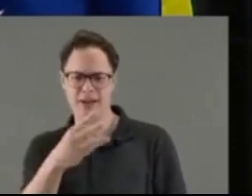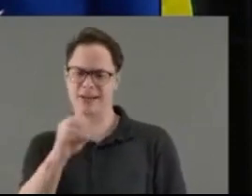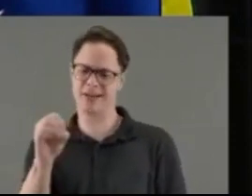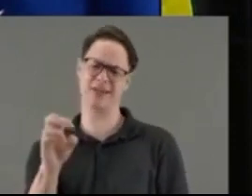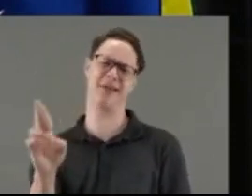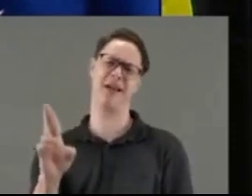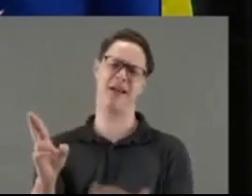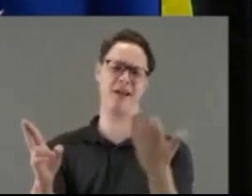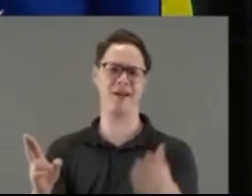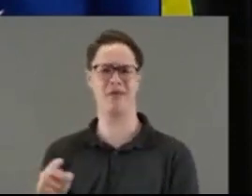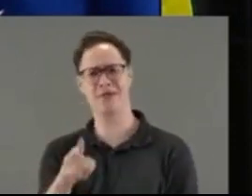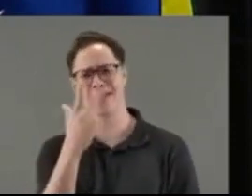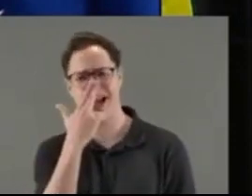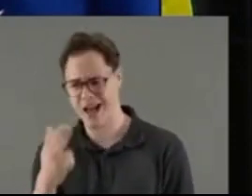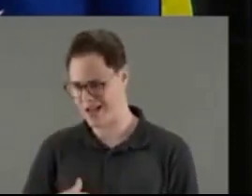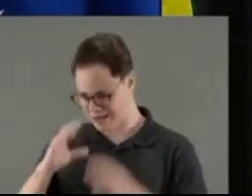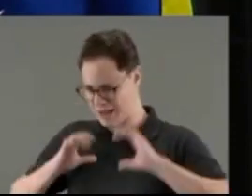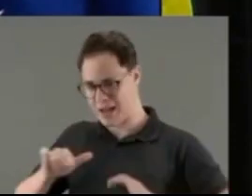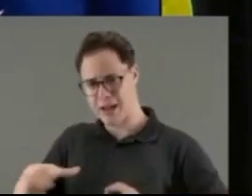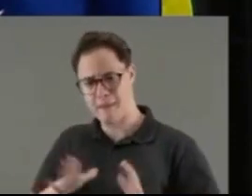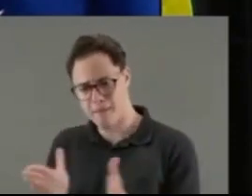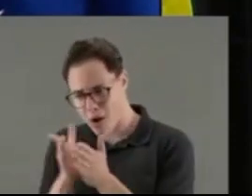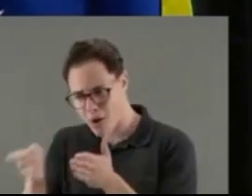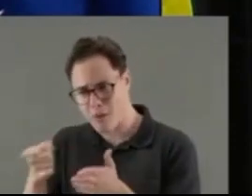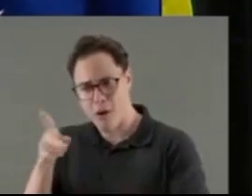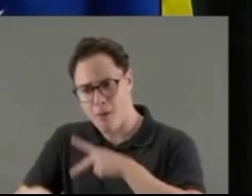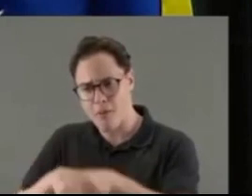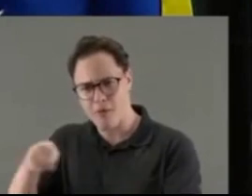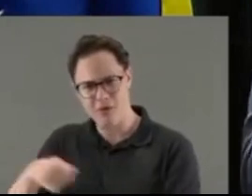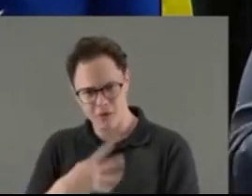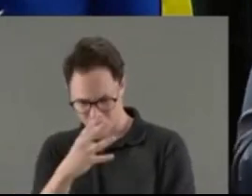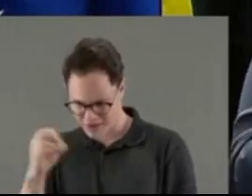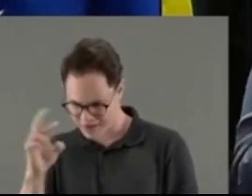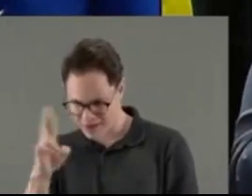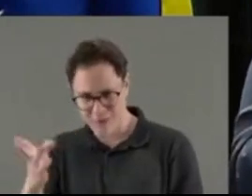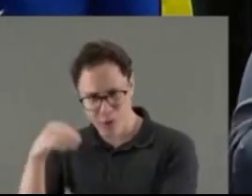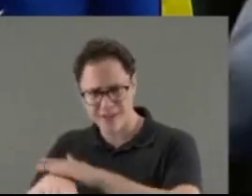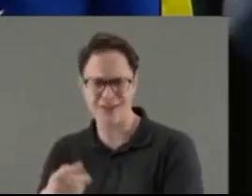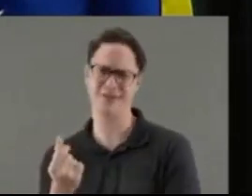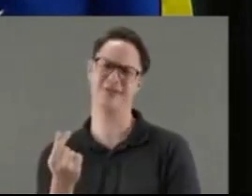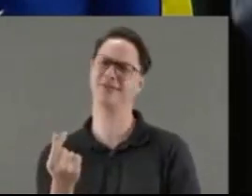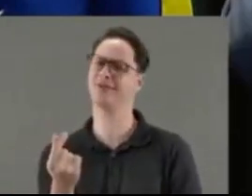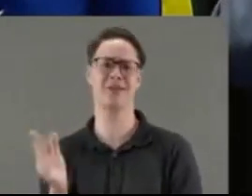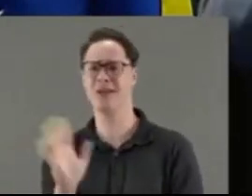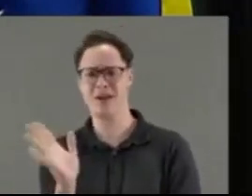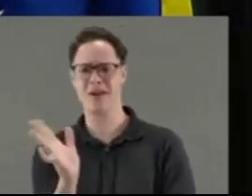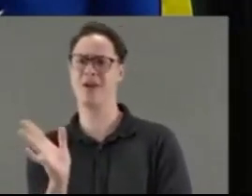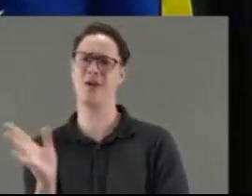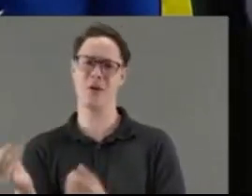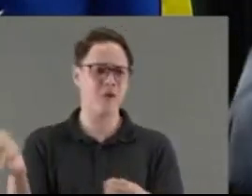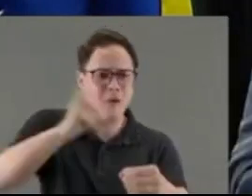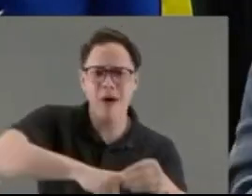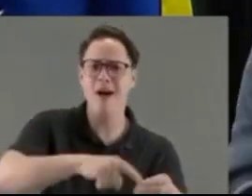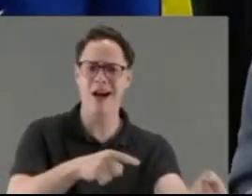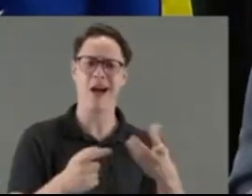cidadão, que seja um pobre, um trabalhador, um povo, ele vai pegar R$ 400 e vai guardar esse dinheiro? Ele vai voltar para a economia, ele vai devolver